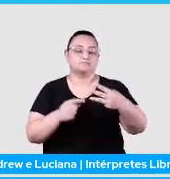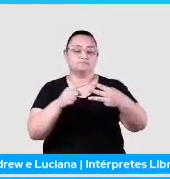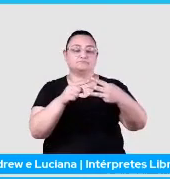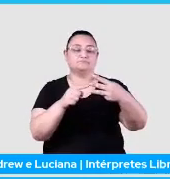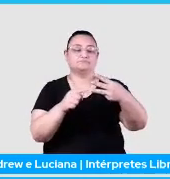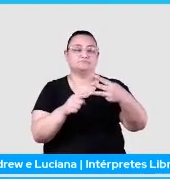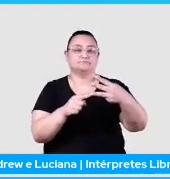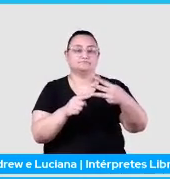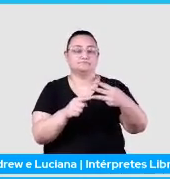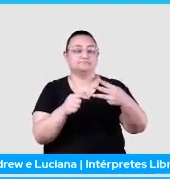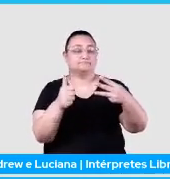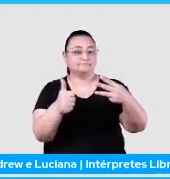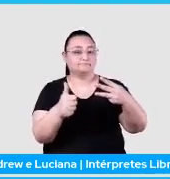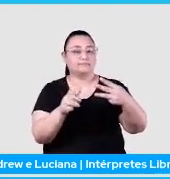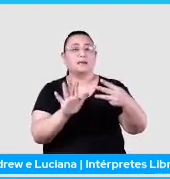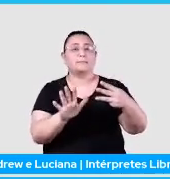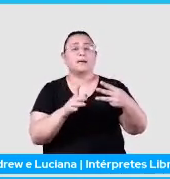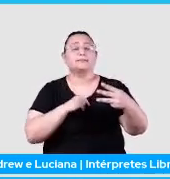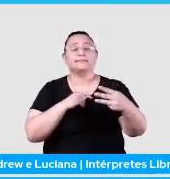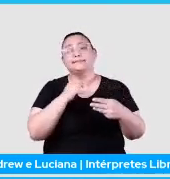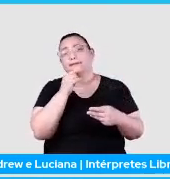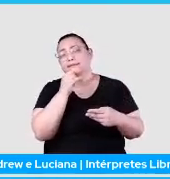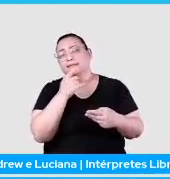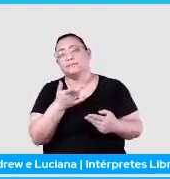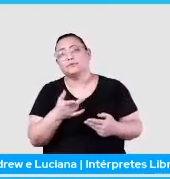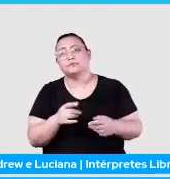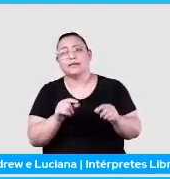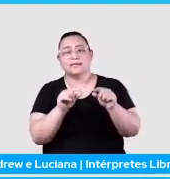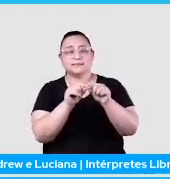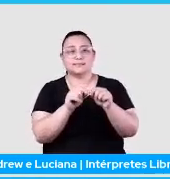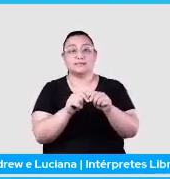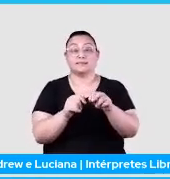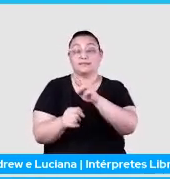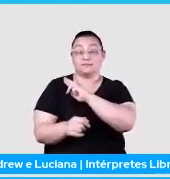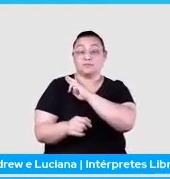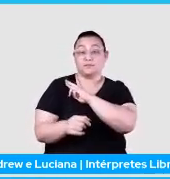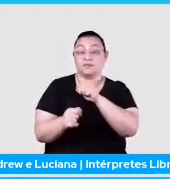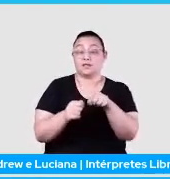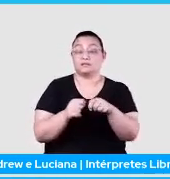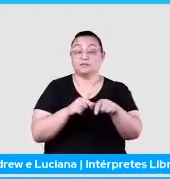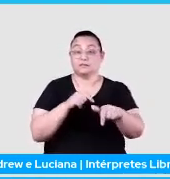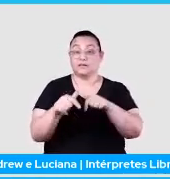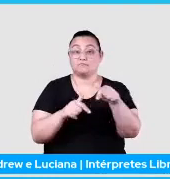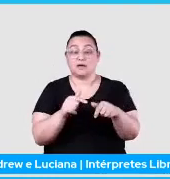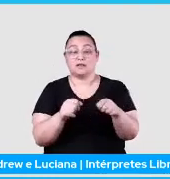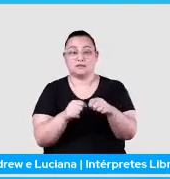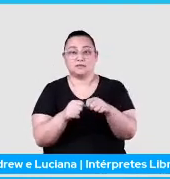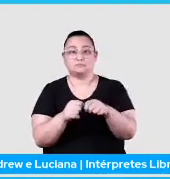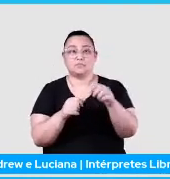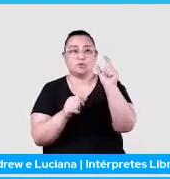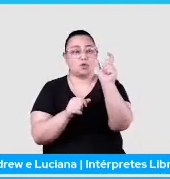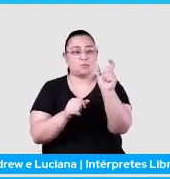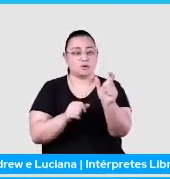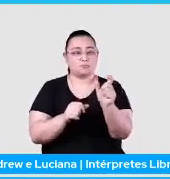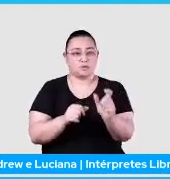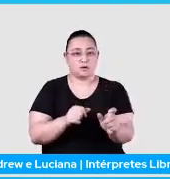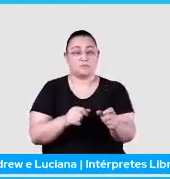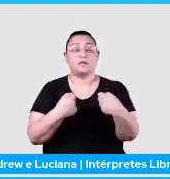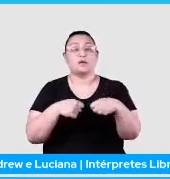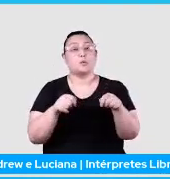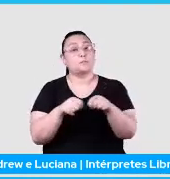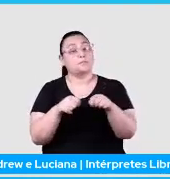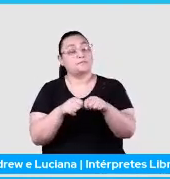Beleza, suponha que nessa tarefa de reconhecimento de entidade nomeada, eu pretendo